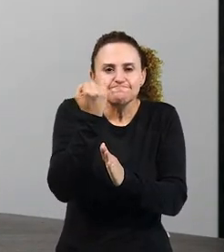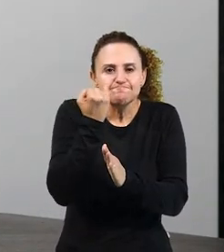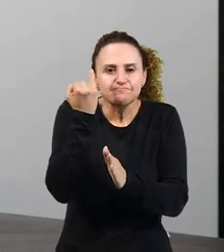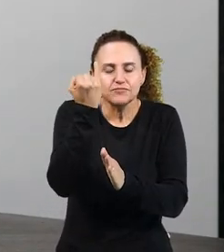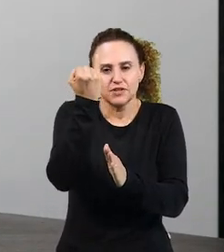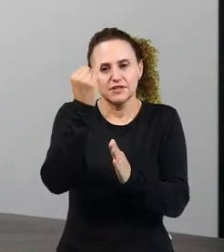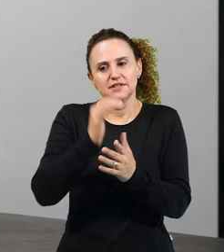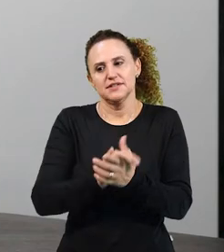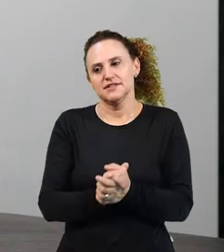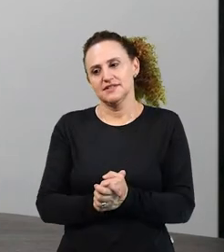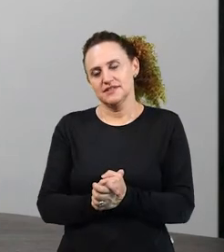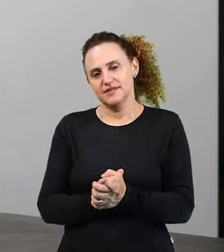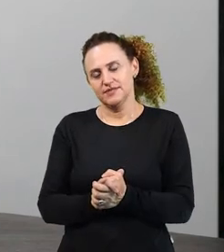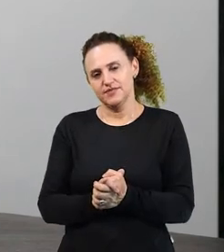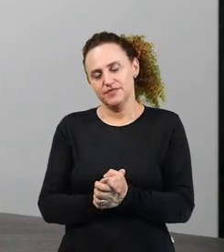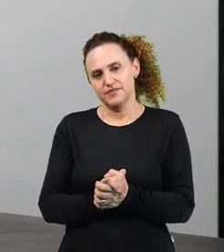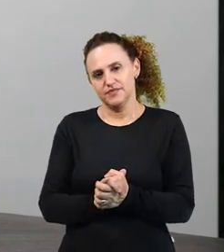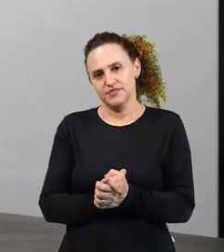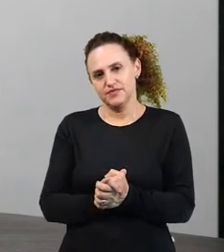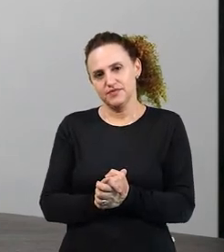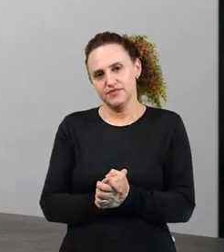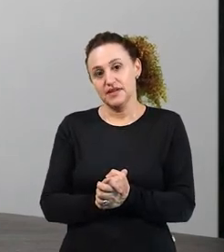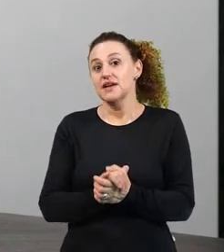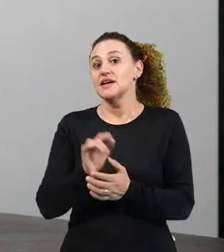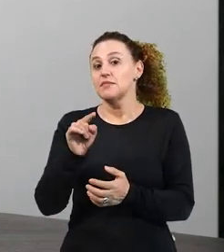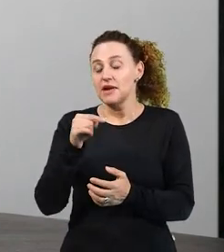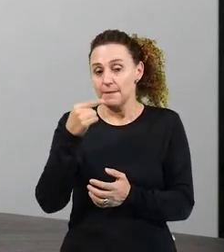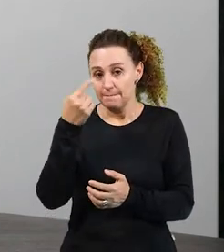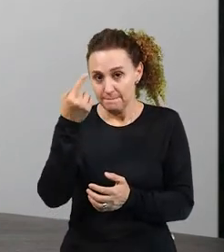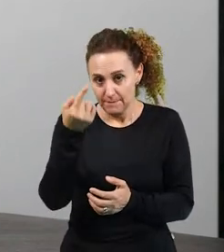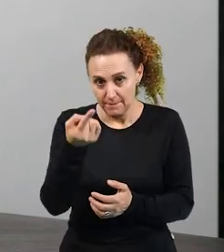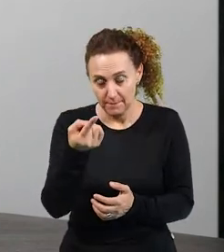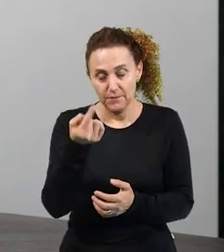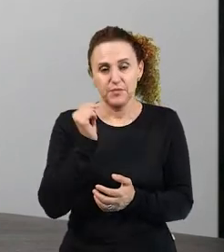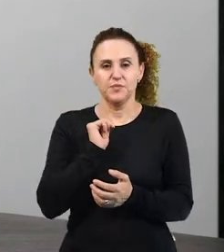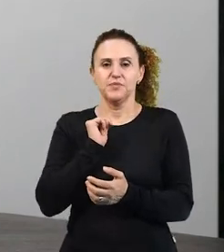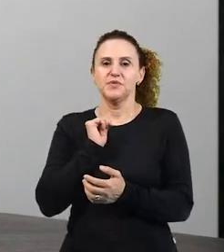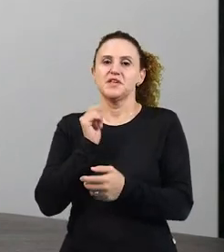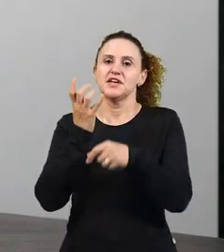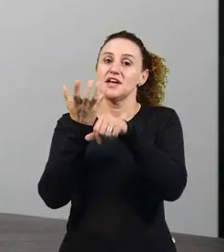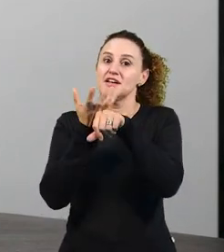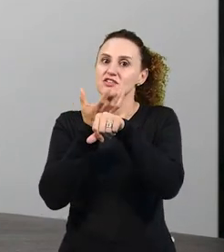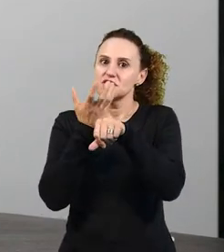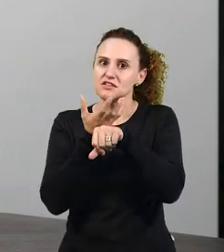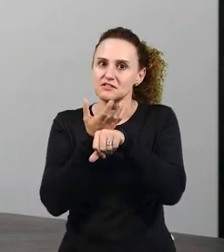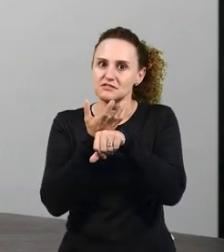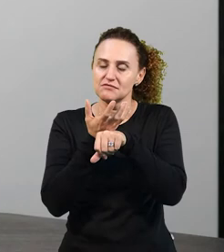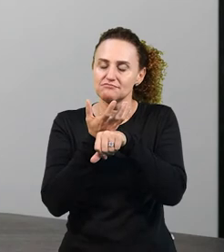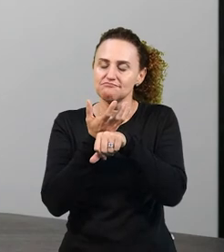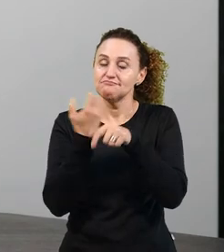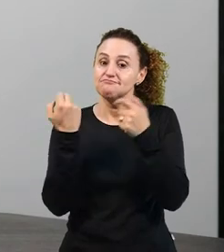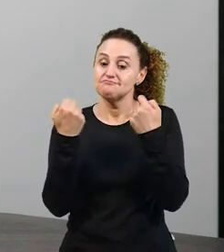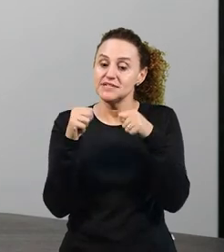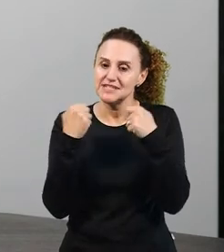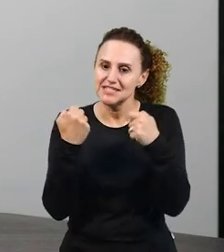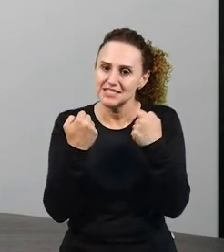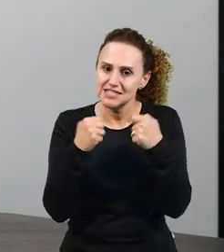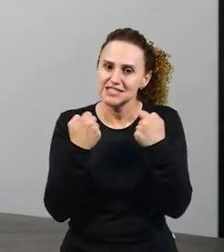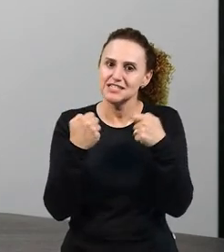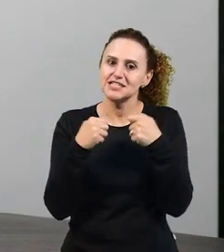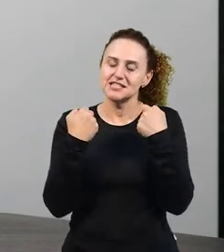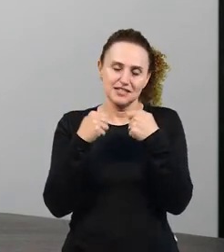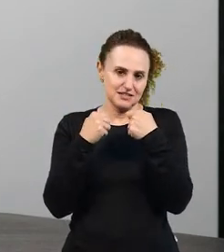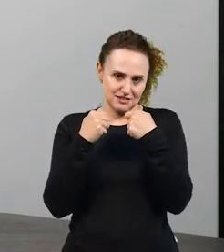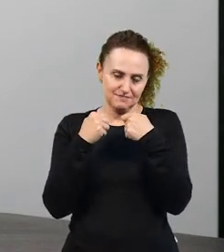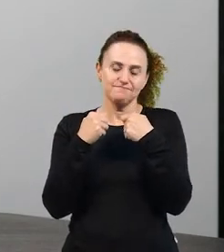para a próxima disciplina, tá? É pré-requisito para você